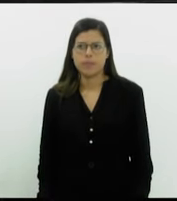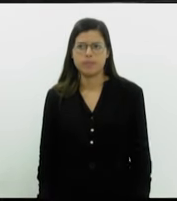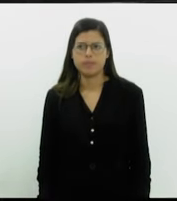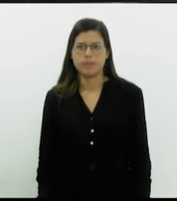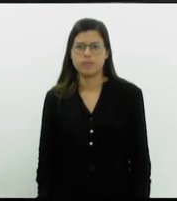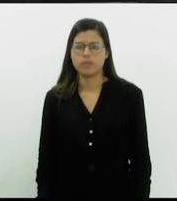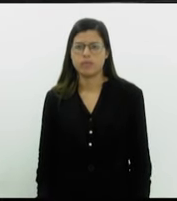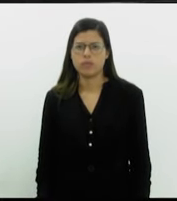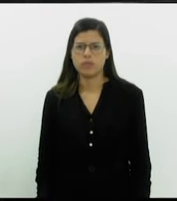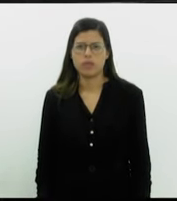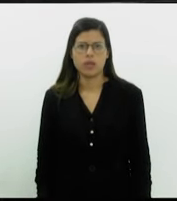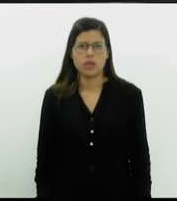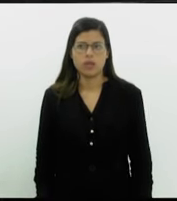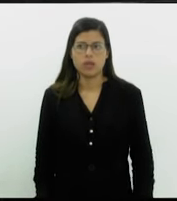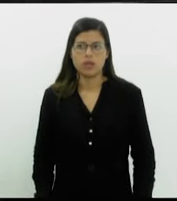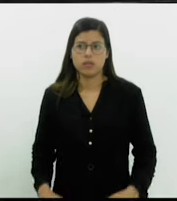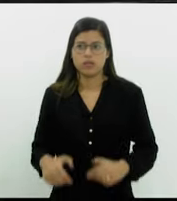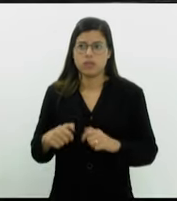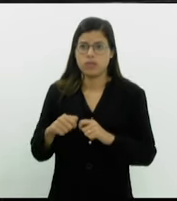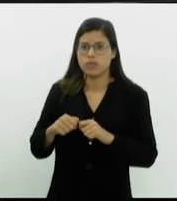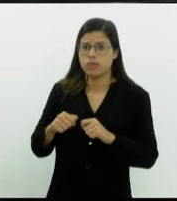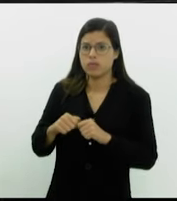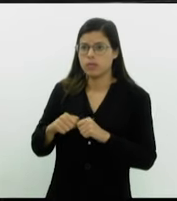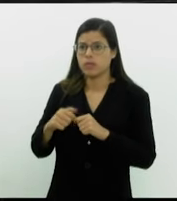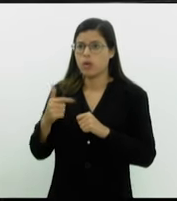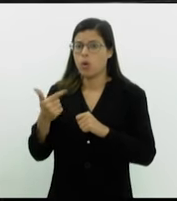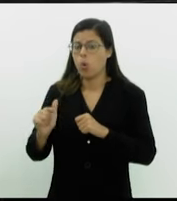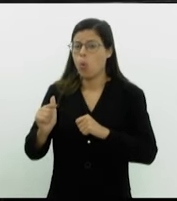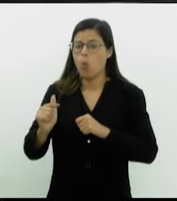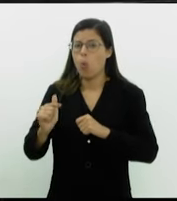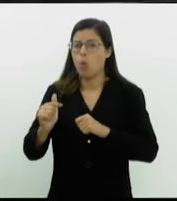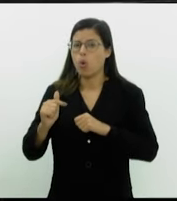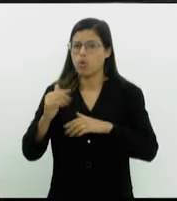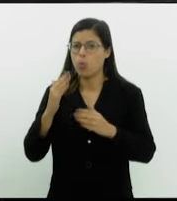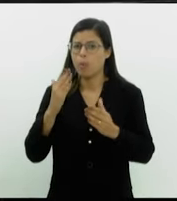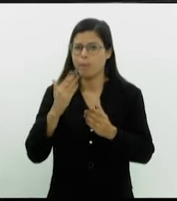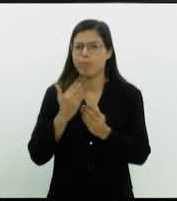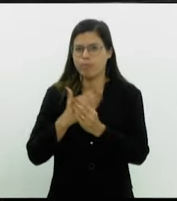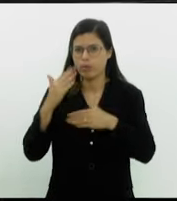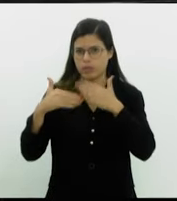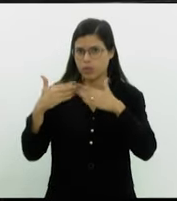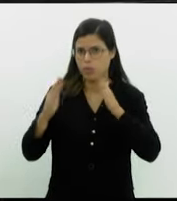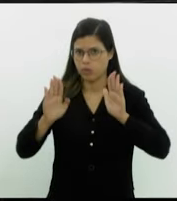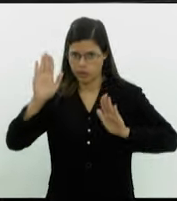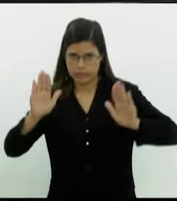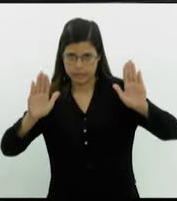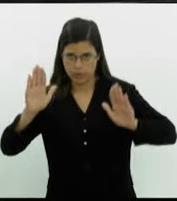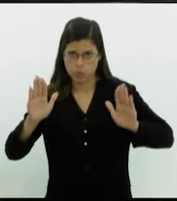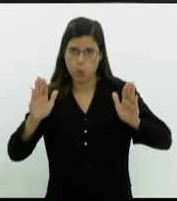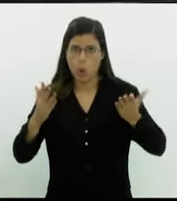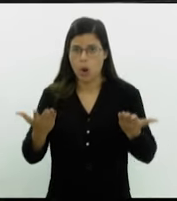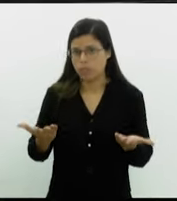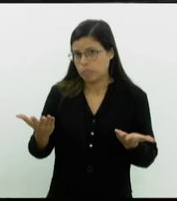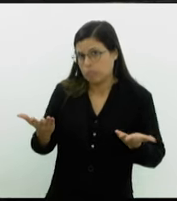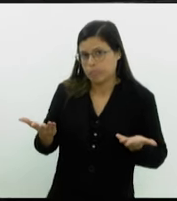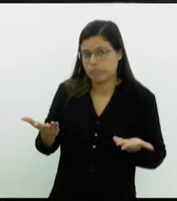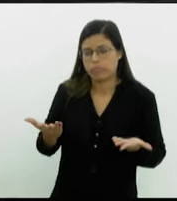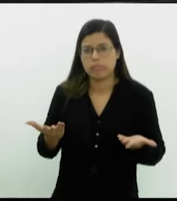Não fizeram um outro procedimento licitatório, era uma hipótese. E o que que sobra?